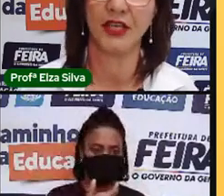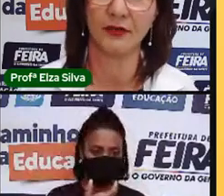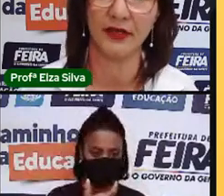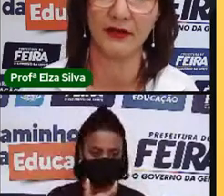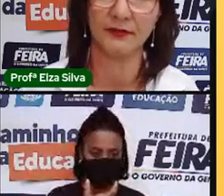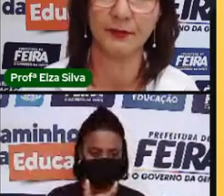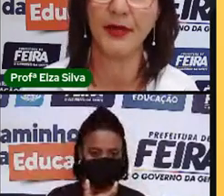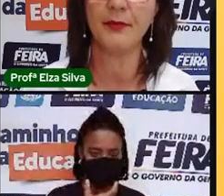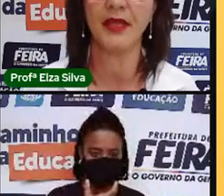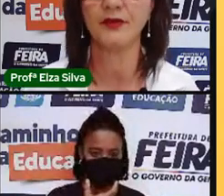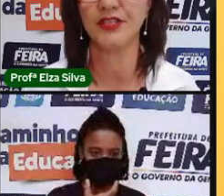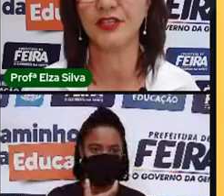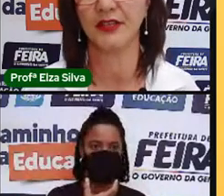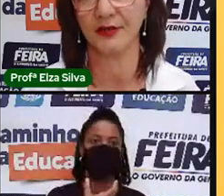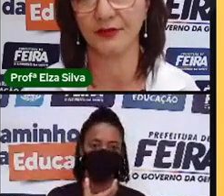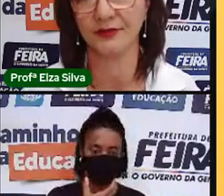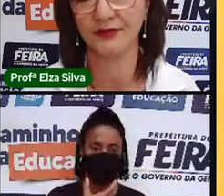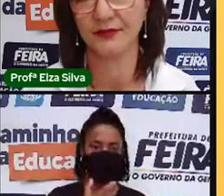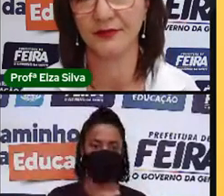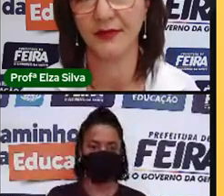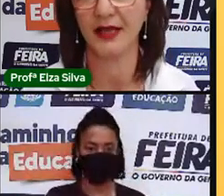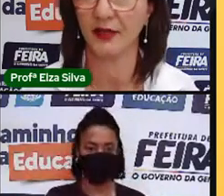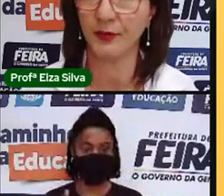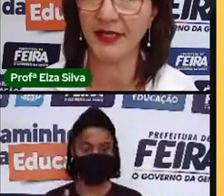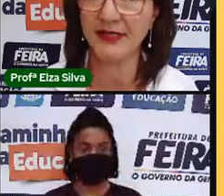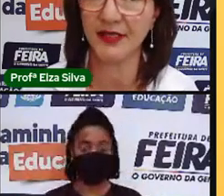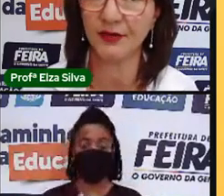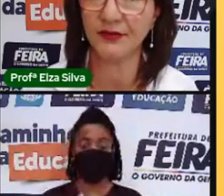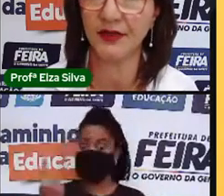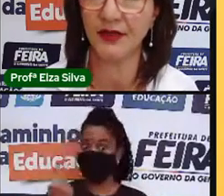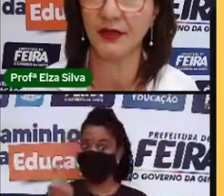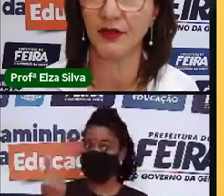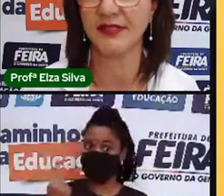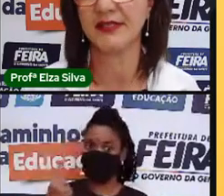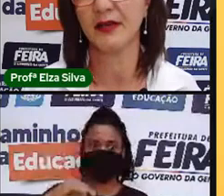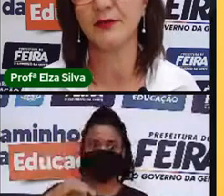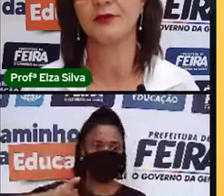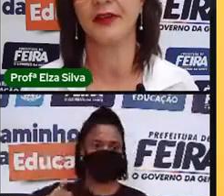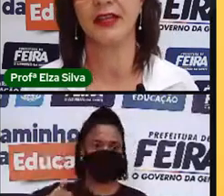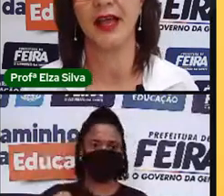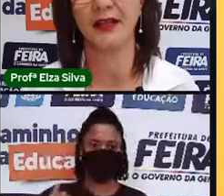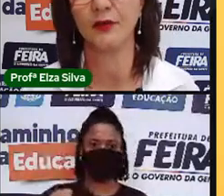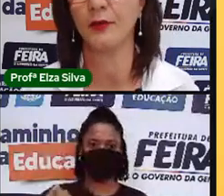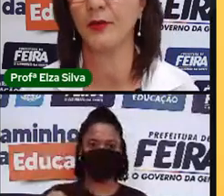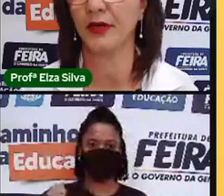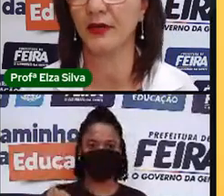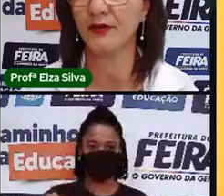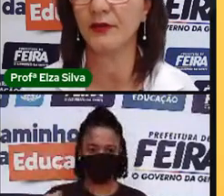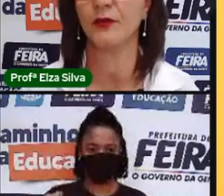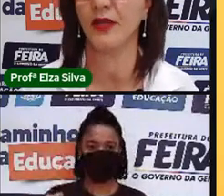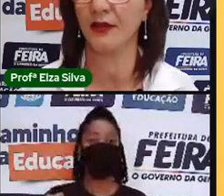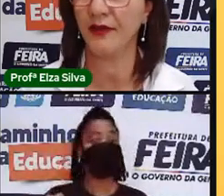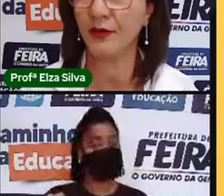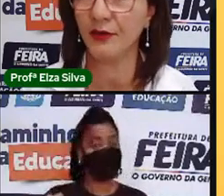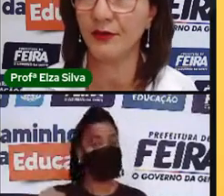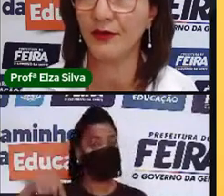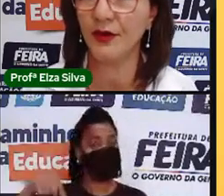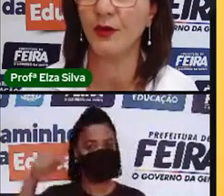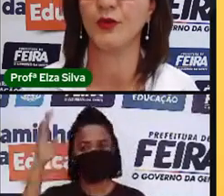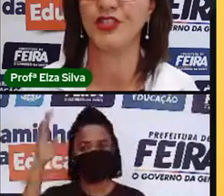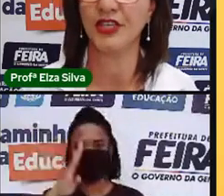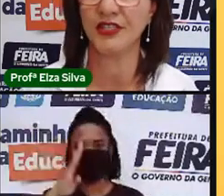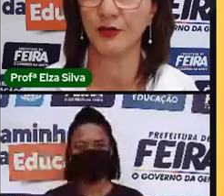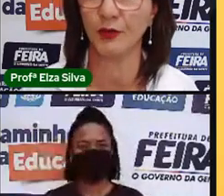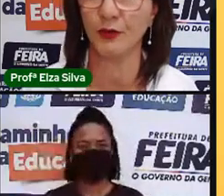of Januar, 1º de janeiro. Aqui no Brasil, nós estamos no feriado comemorando o Réveillon,